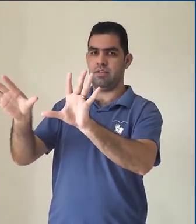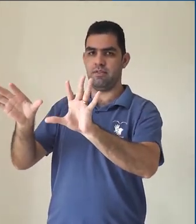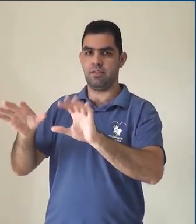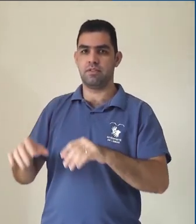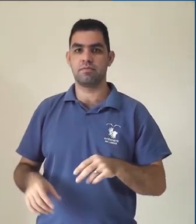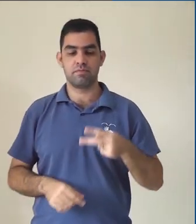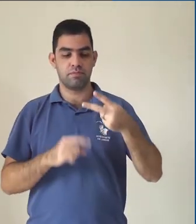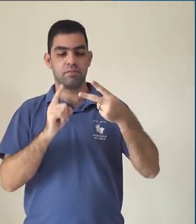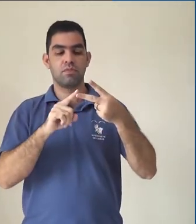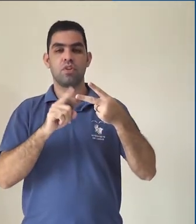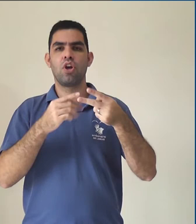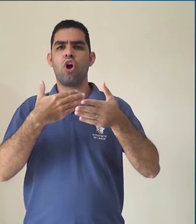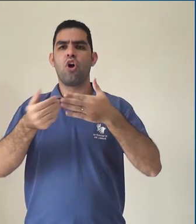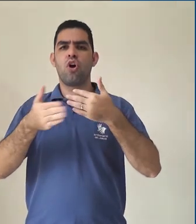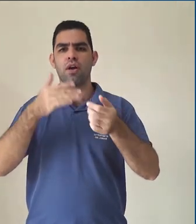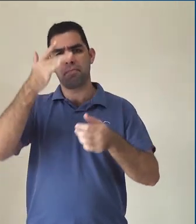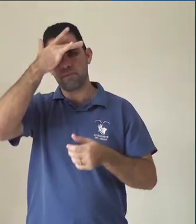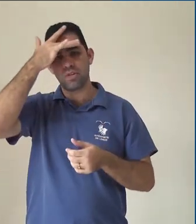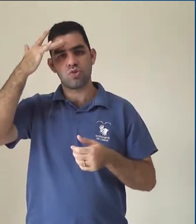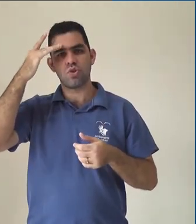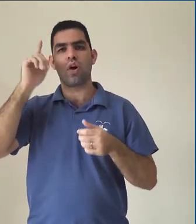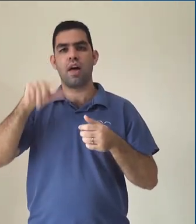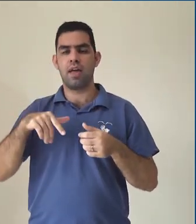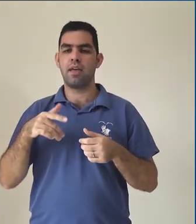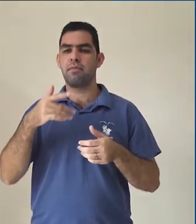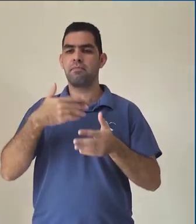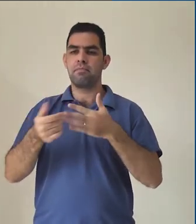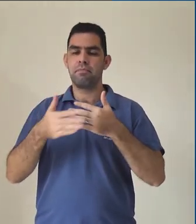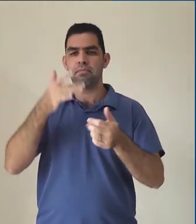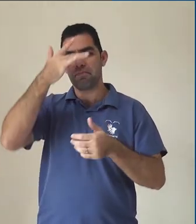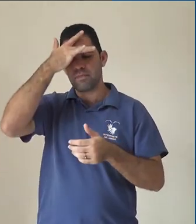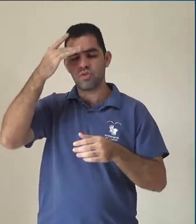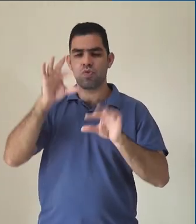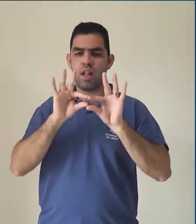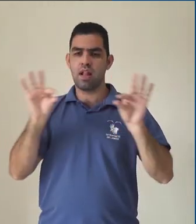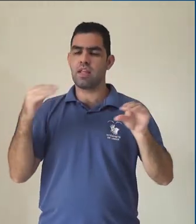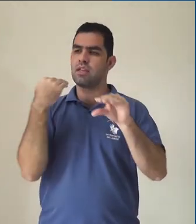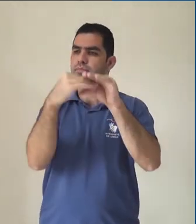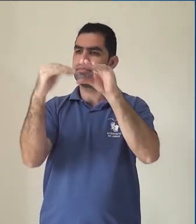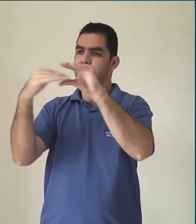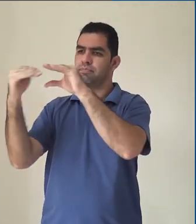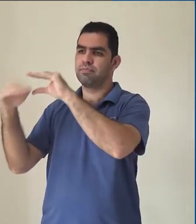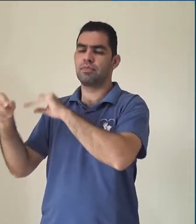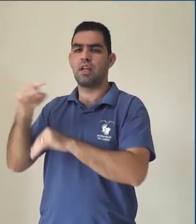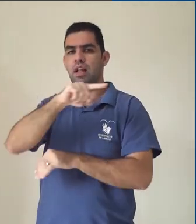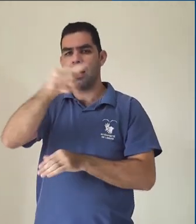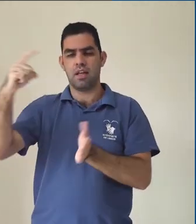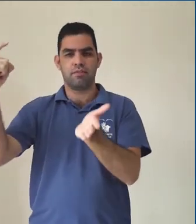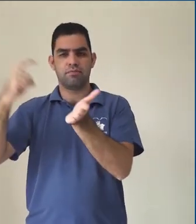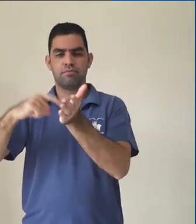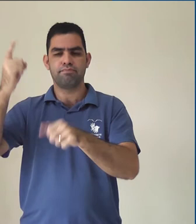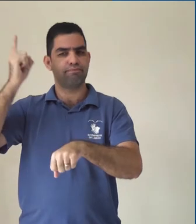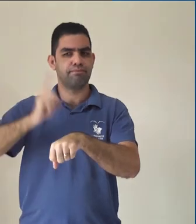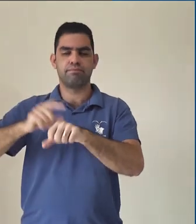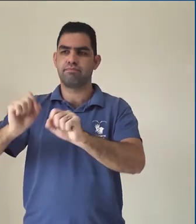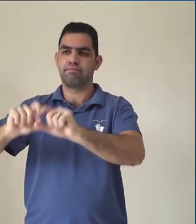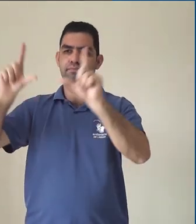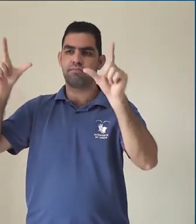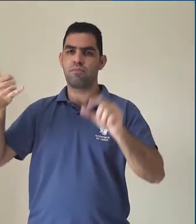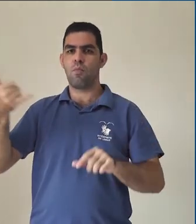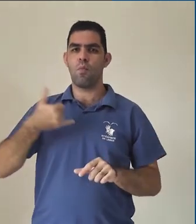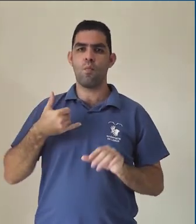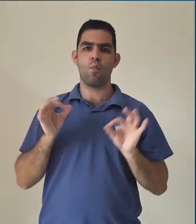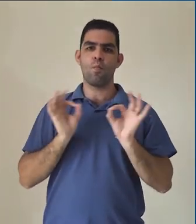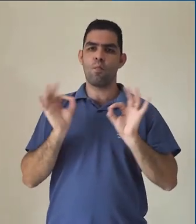Caso escolha a opção Qualquer pessoa, toda e qualquer pessoa que receber este link terá acesso ao conteúdo também, e você